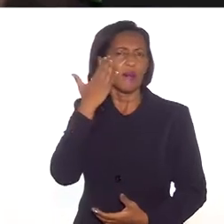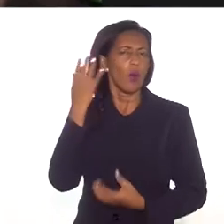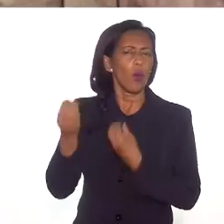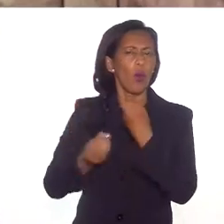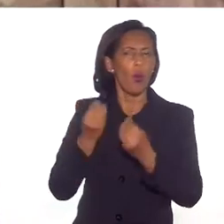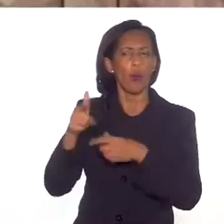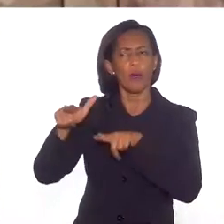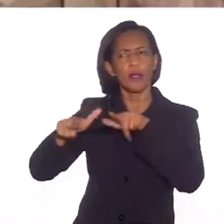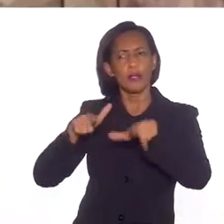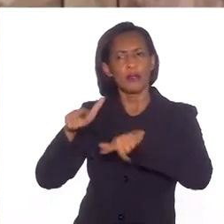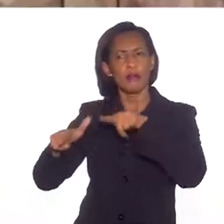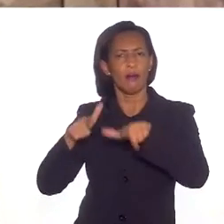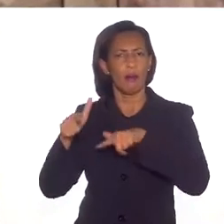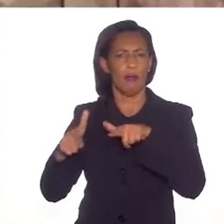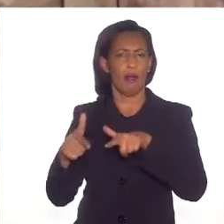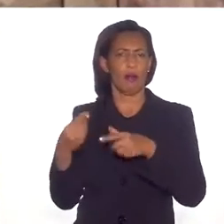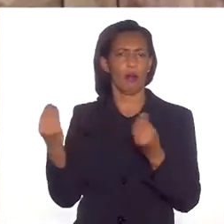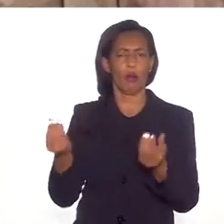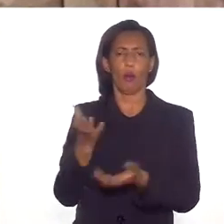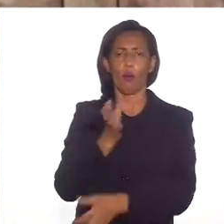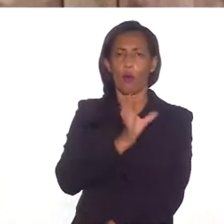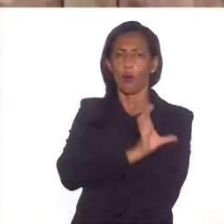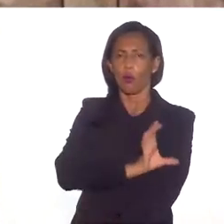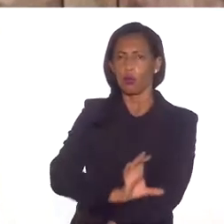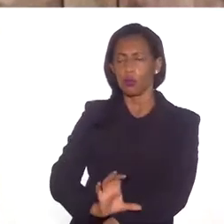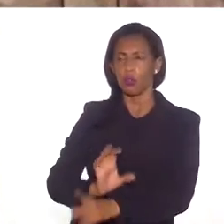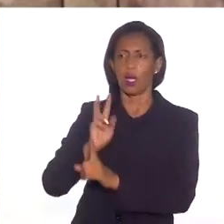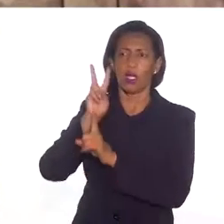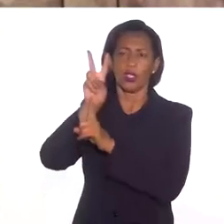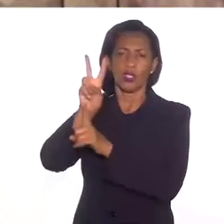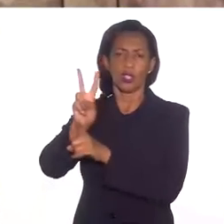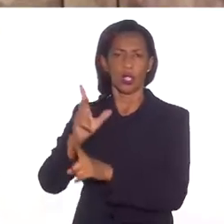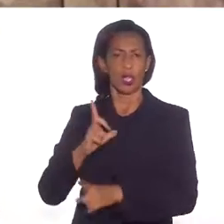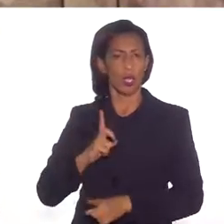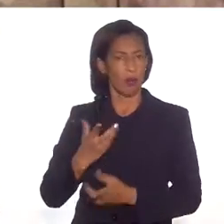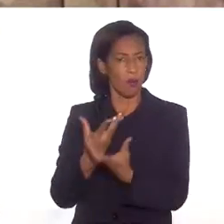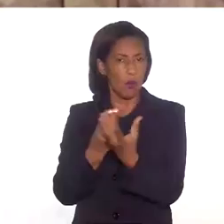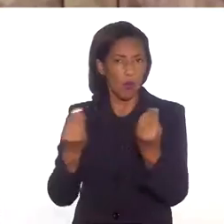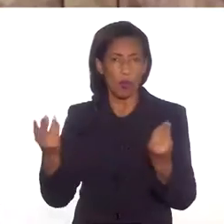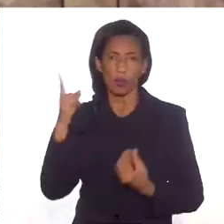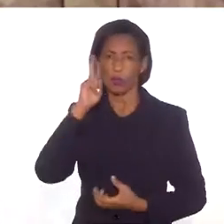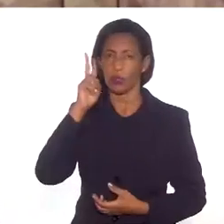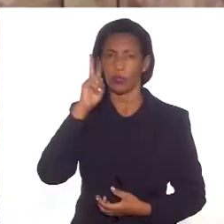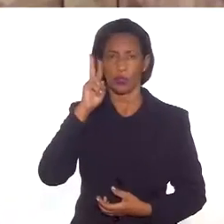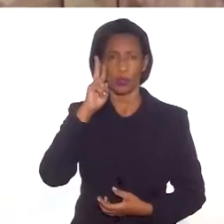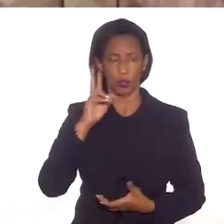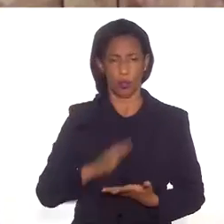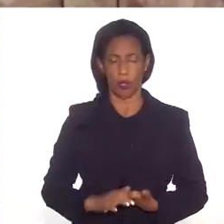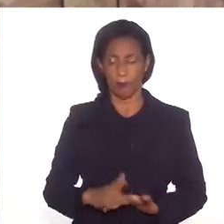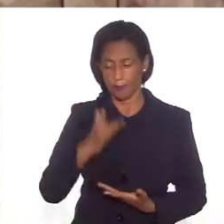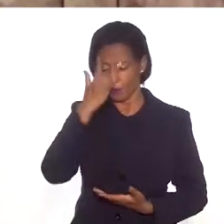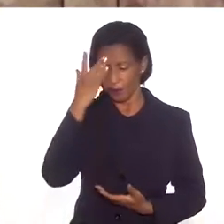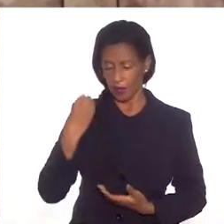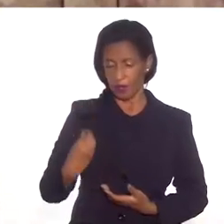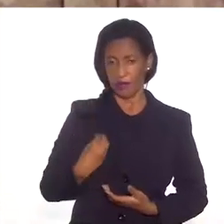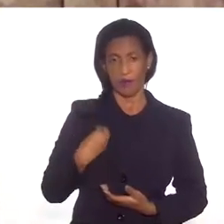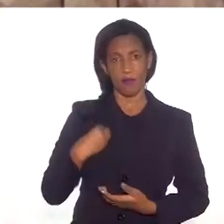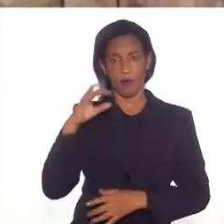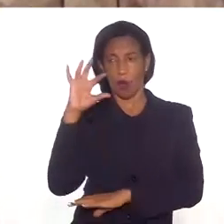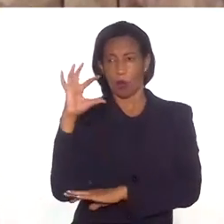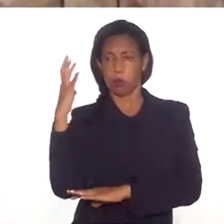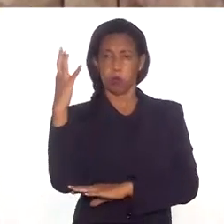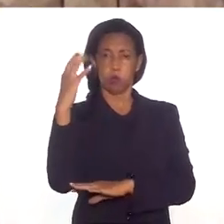esse trabalho vem sendo feito, porque a cultura indígena, ela tem muita história. O morador dessa